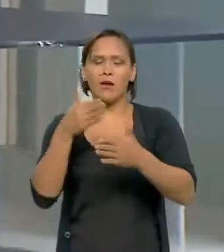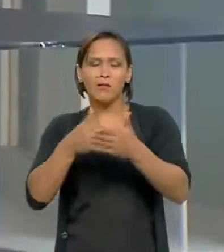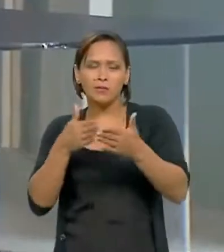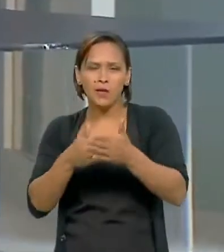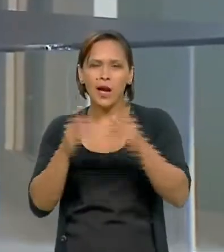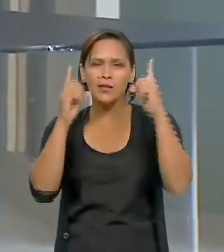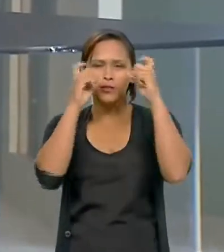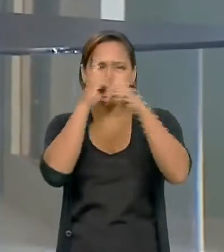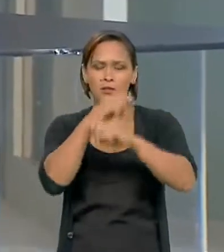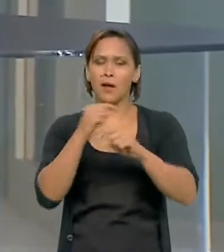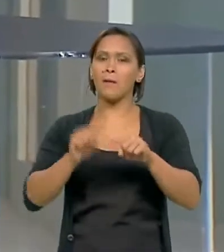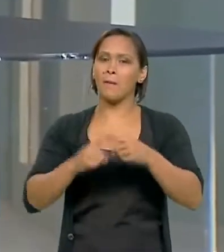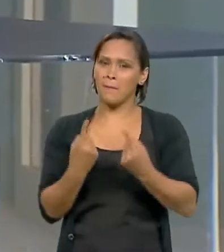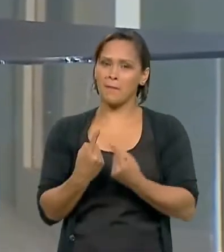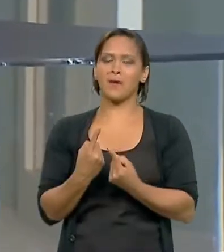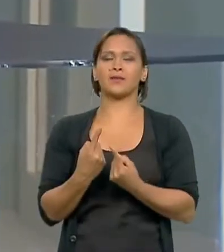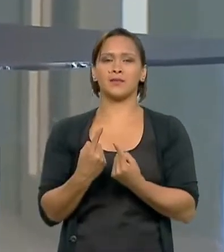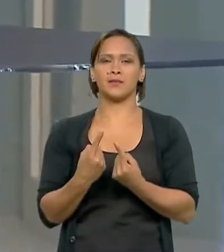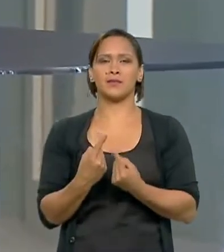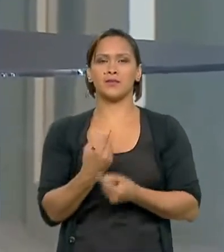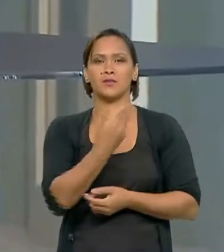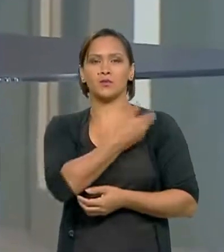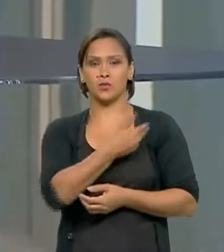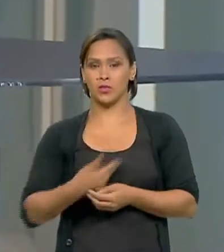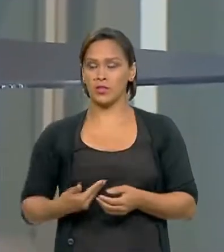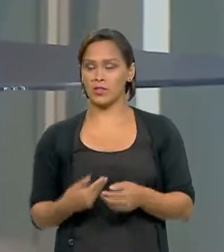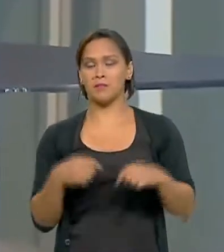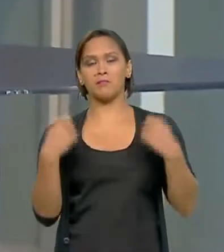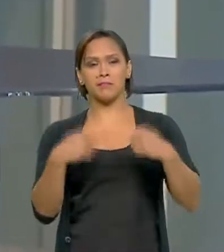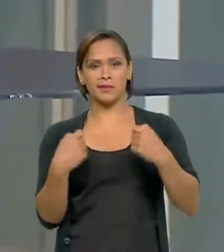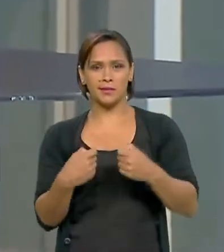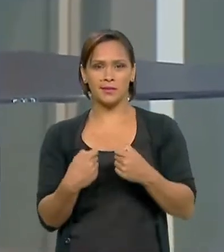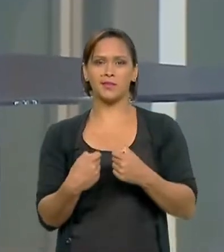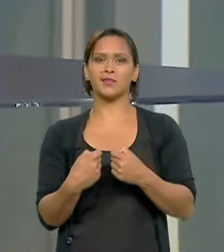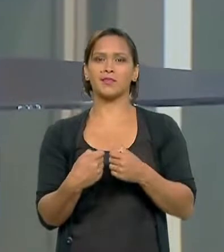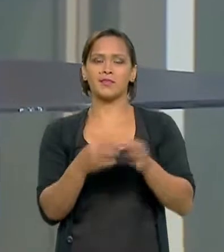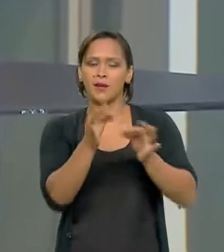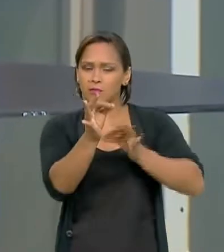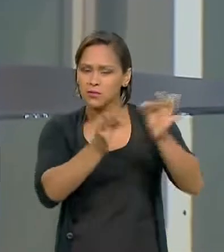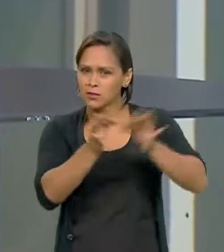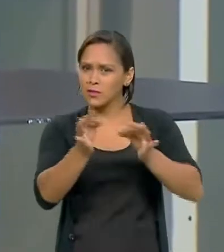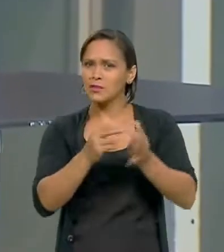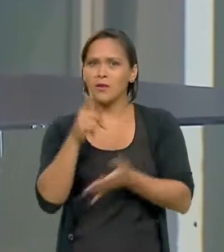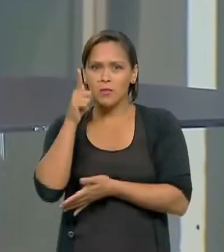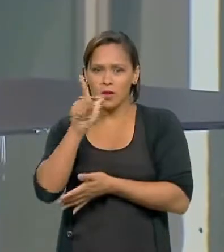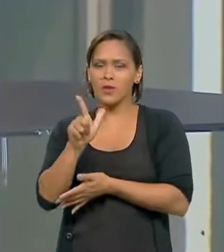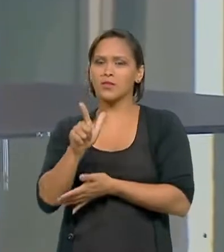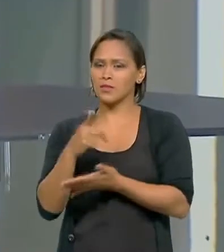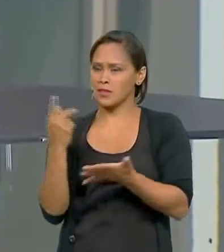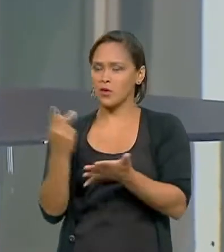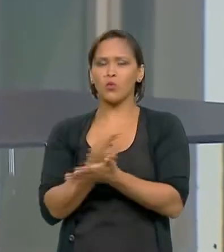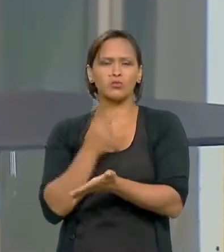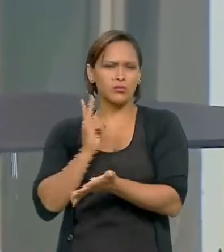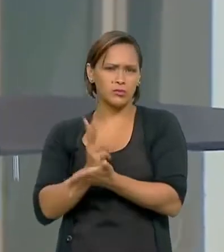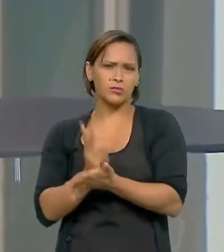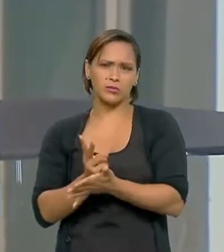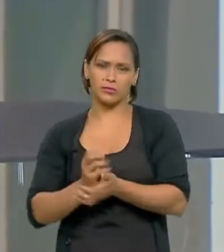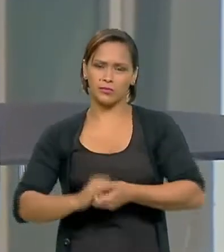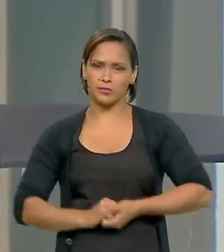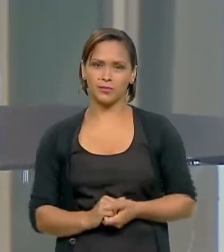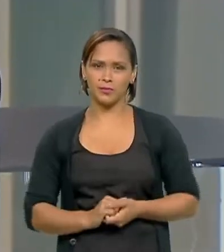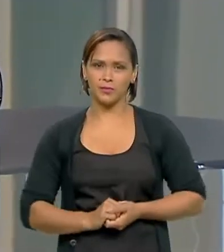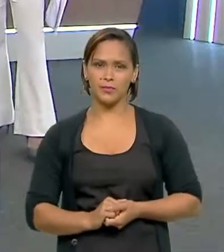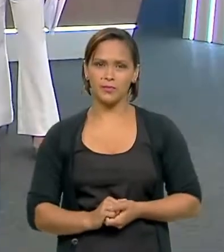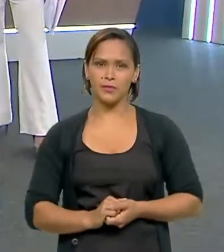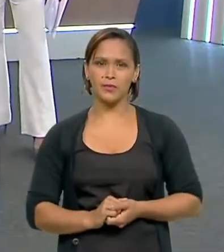Mas a disponibilidade, a necessidade, a presteza para conseguir essa vacina, isso aconteceu. Olha,